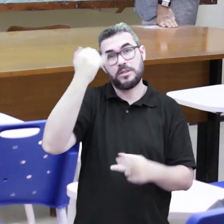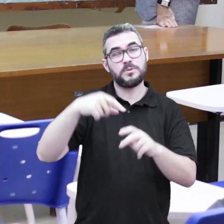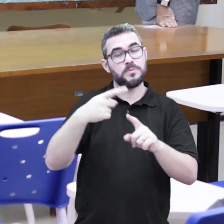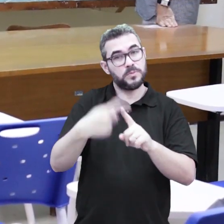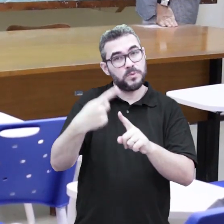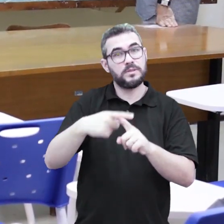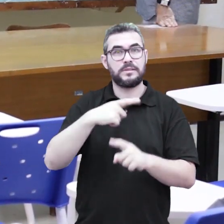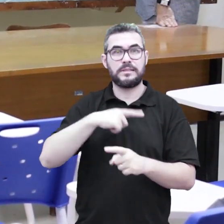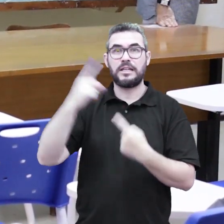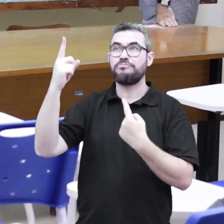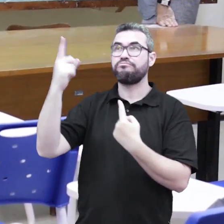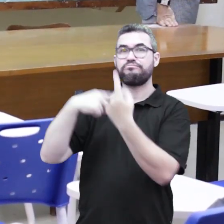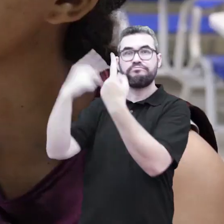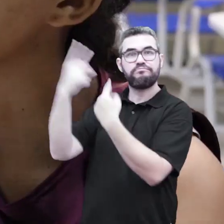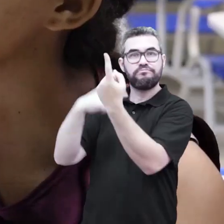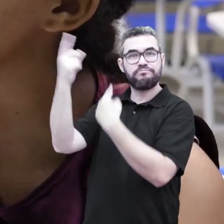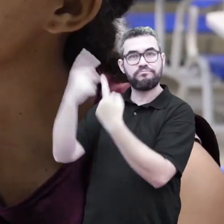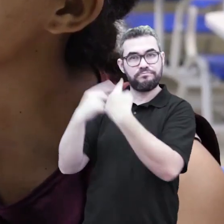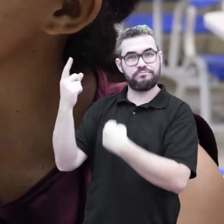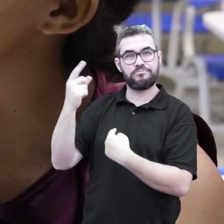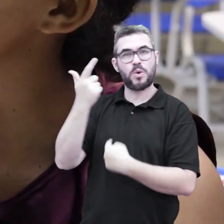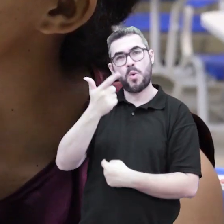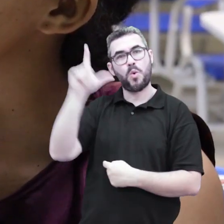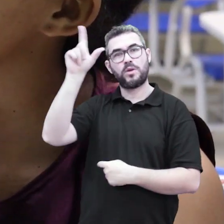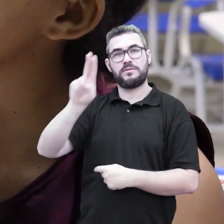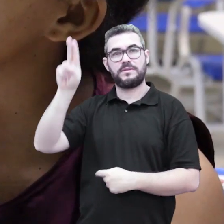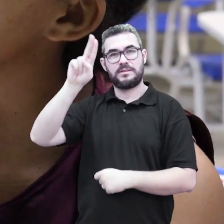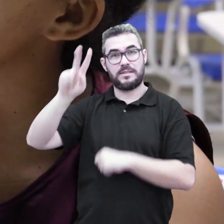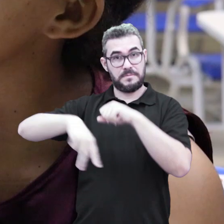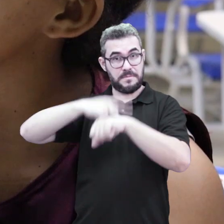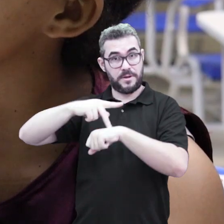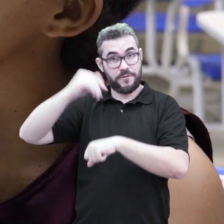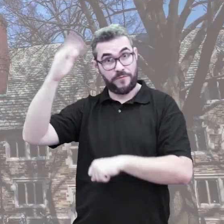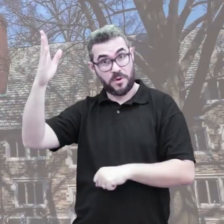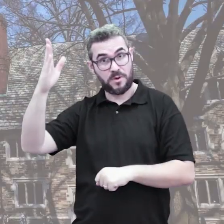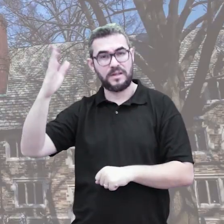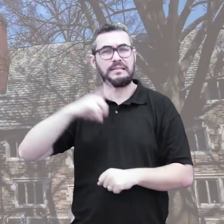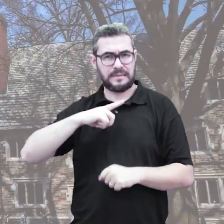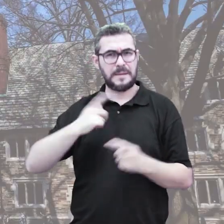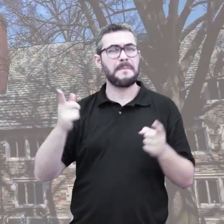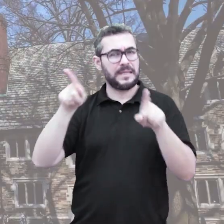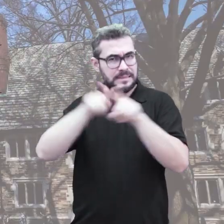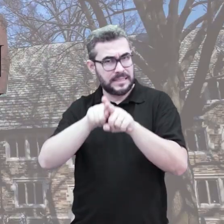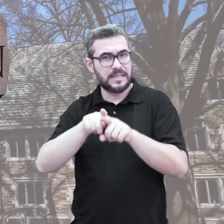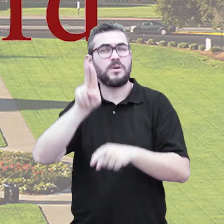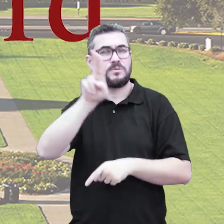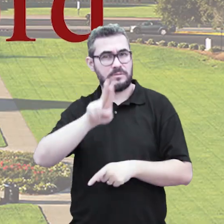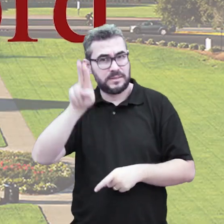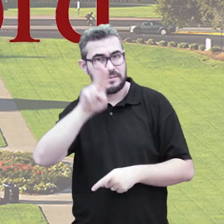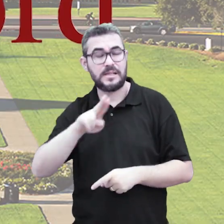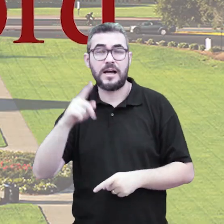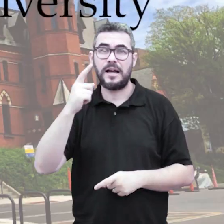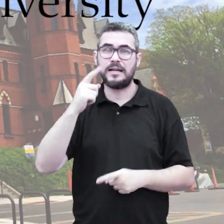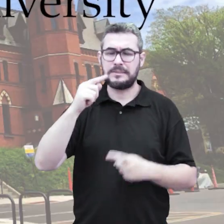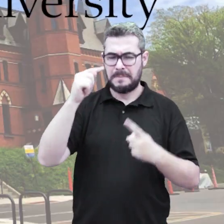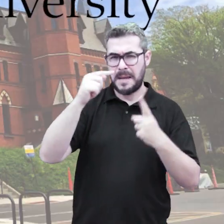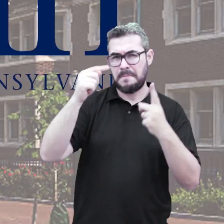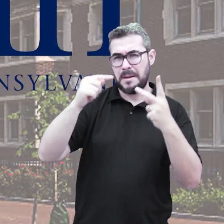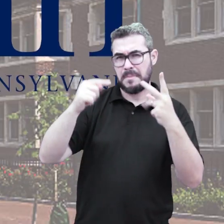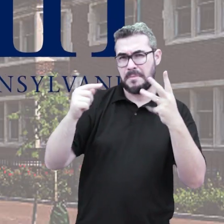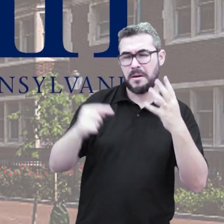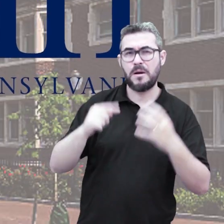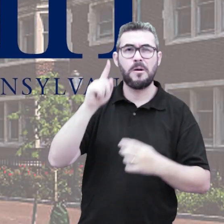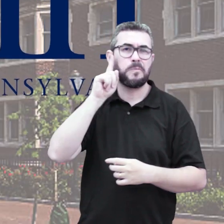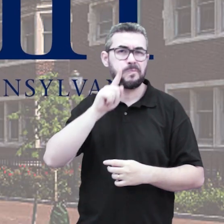pesquisadores de outros países. O programa mantém contribuições com universidades importantes como Princeton, Stanford e Cornell